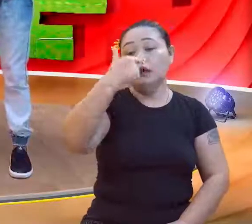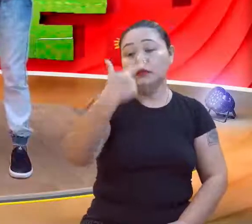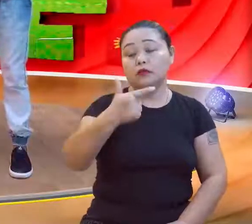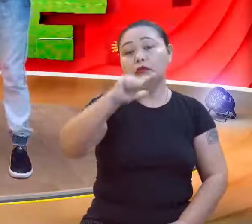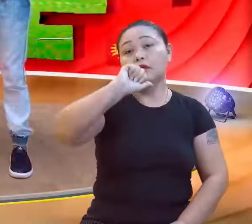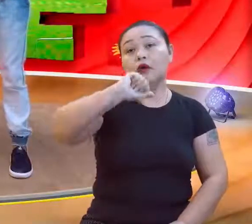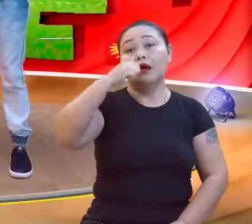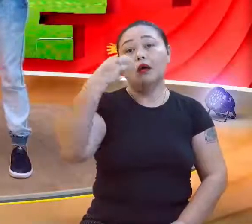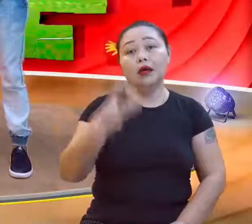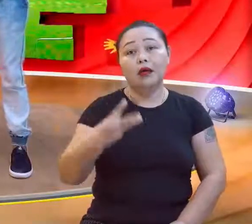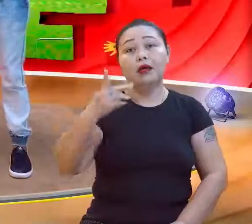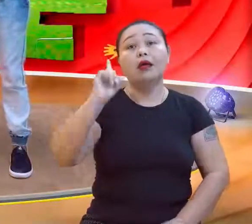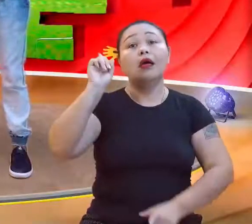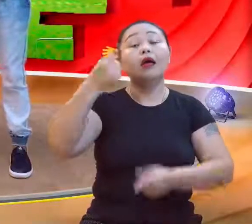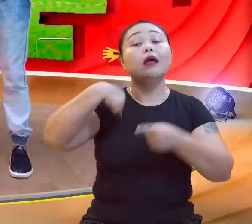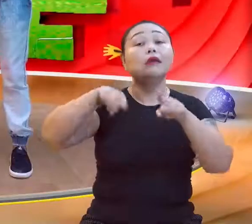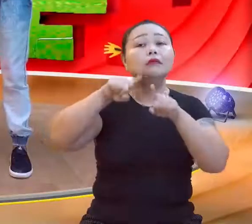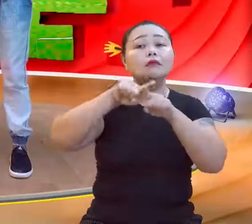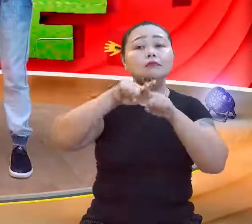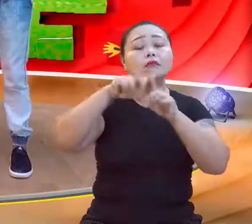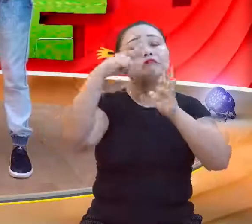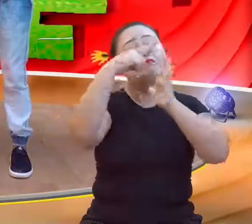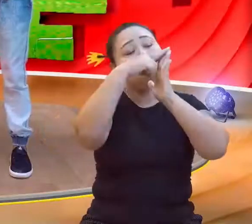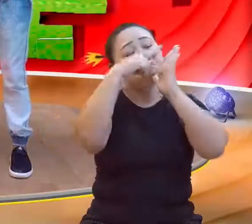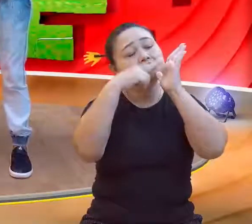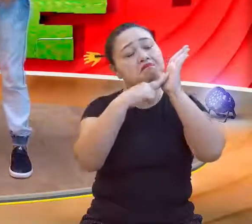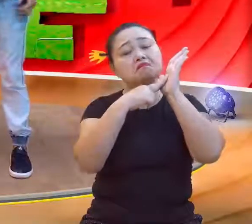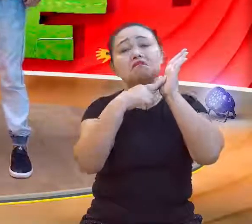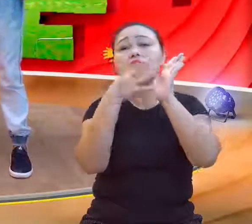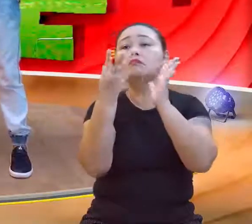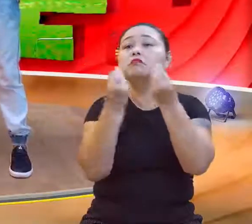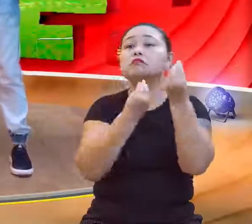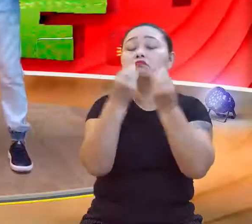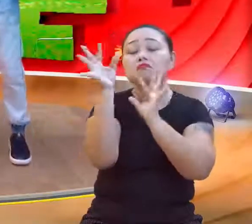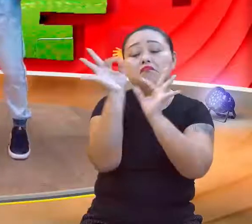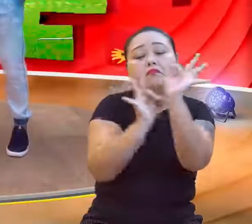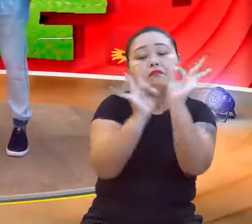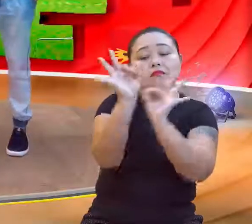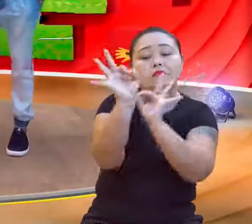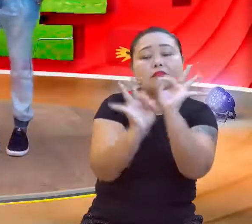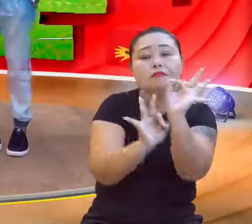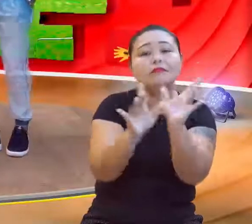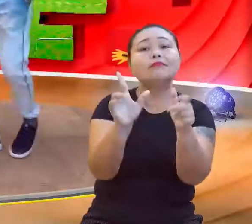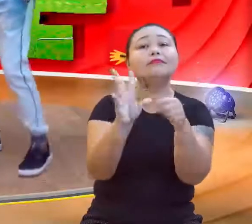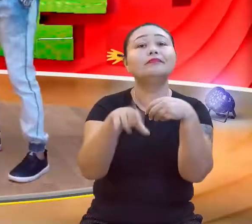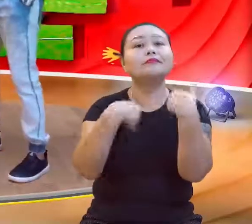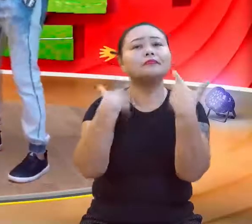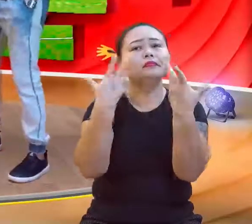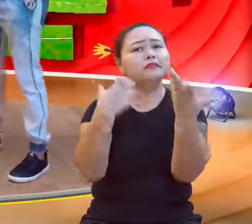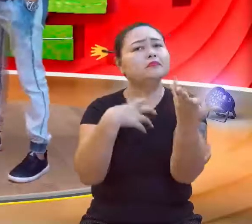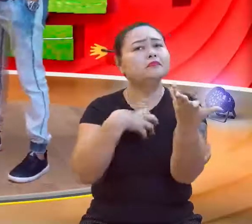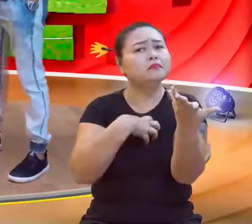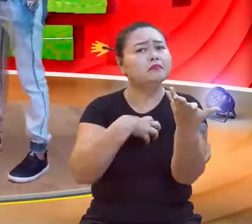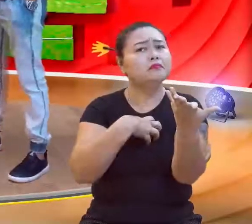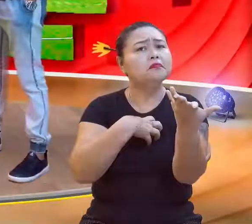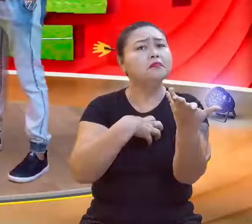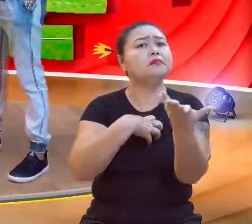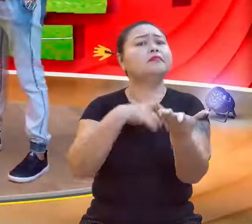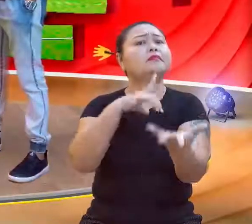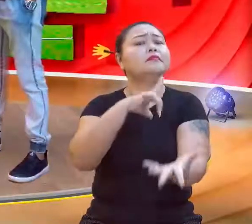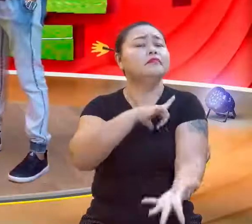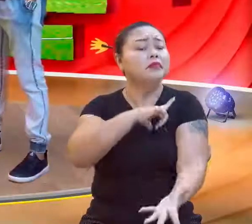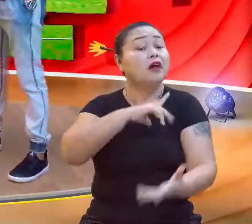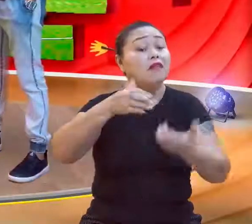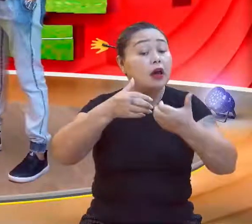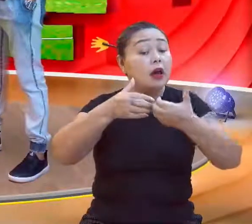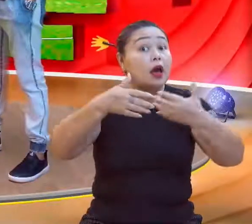aplicações na lei de formação. Esse é o ponto principal. Posso te contar o eu senti agora, quando você falou assim, vai abrir